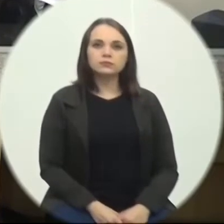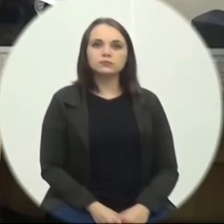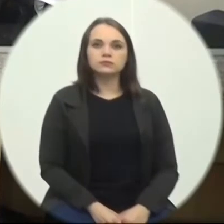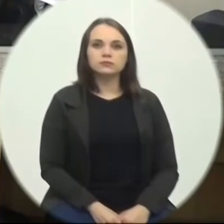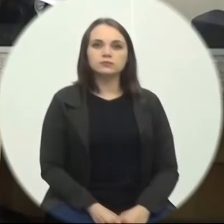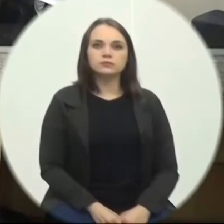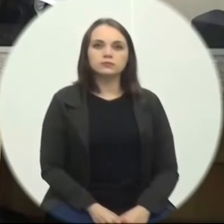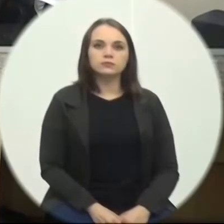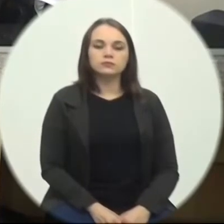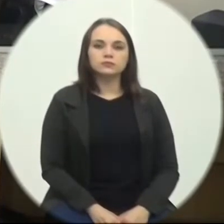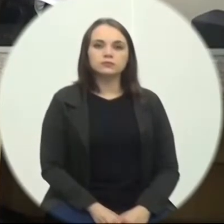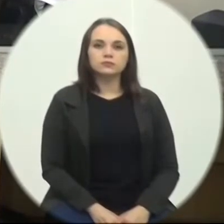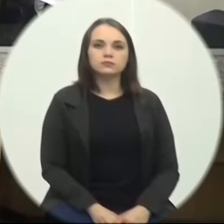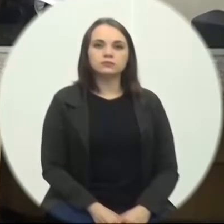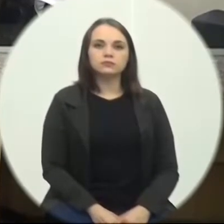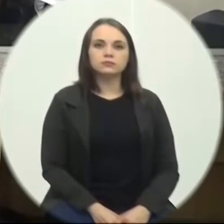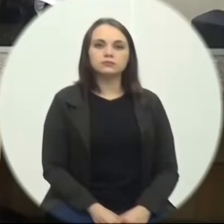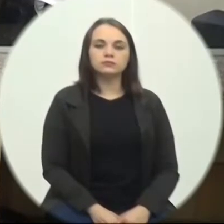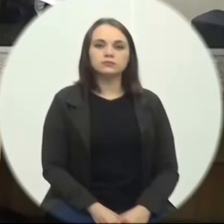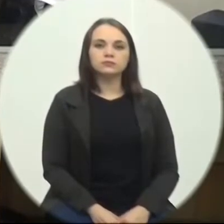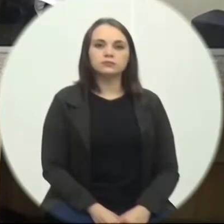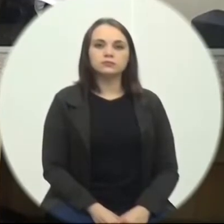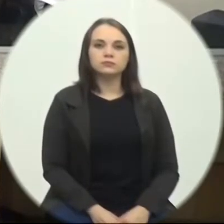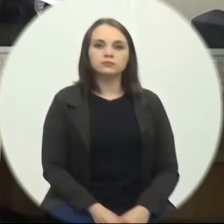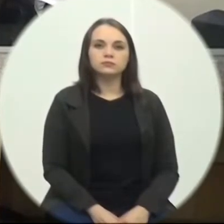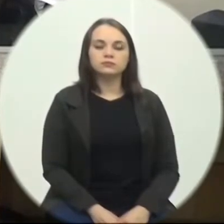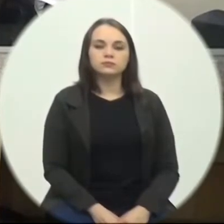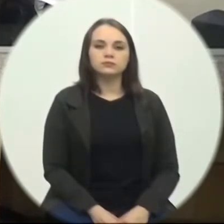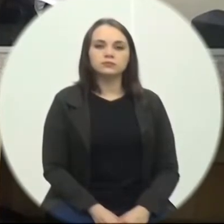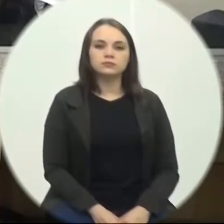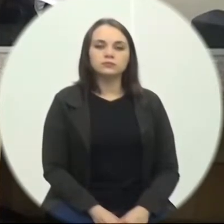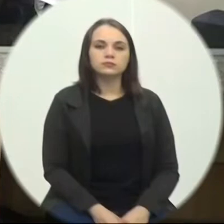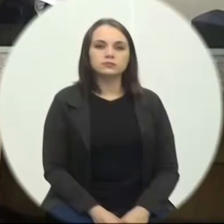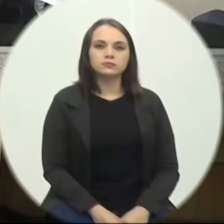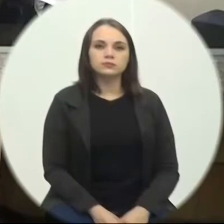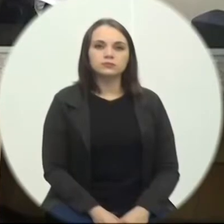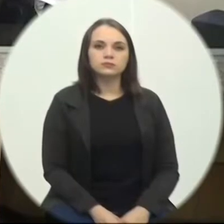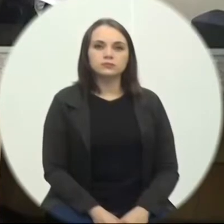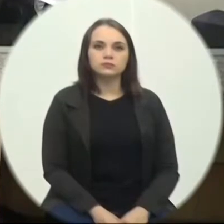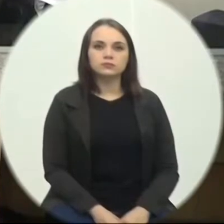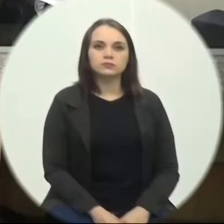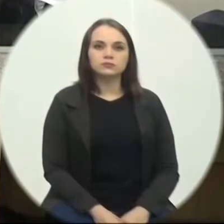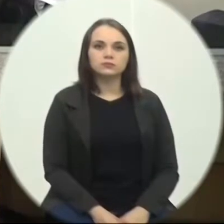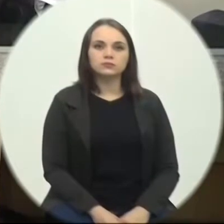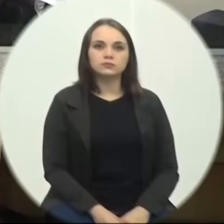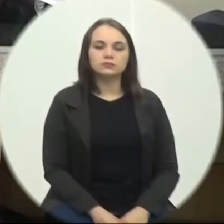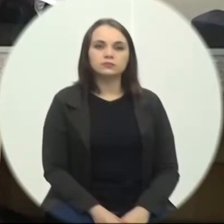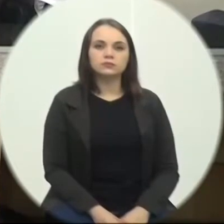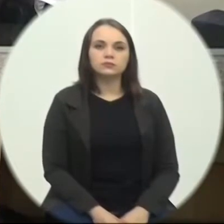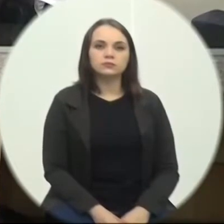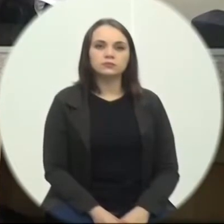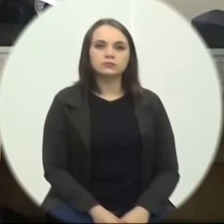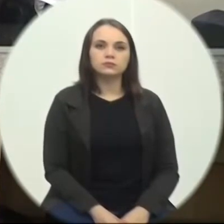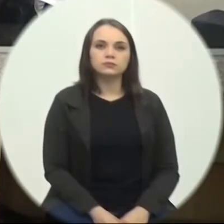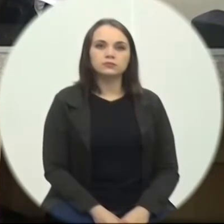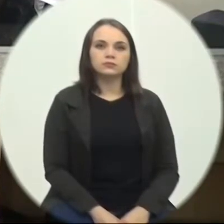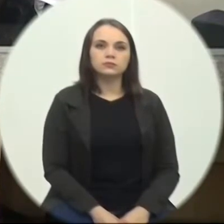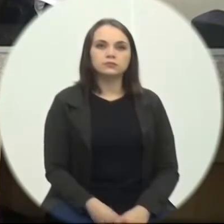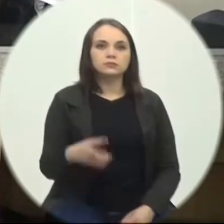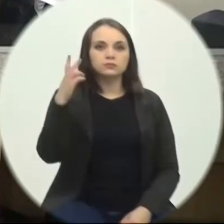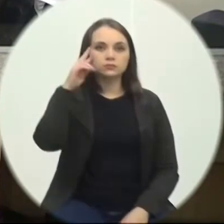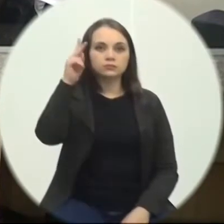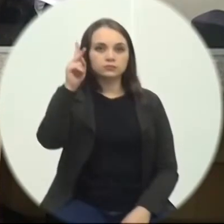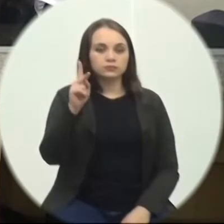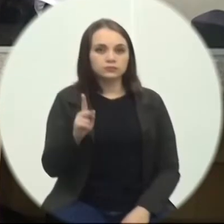Dizé Senhor presidente